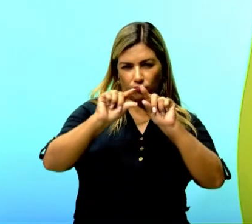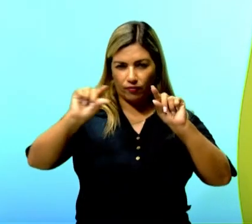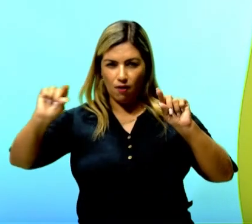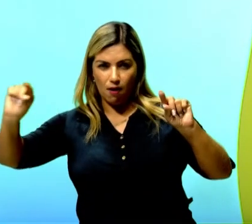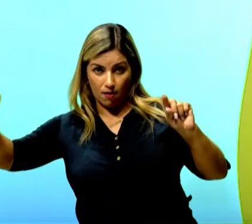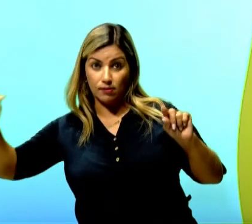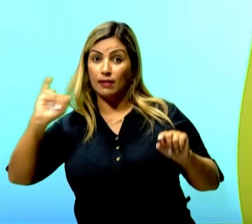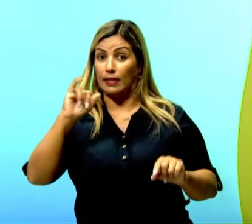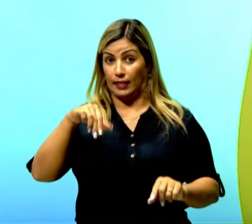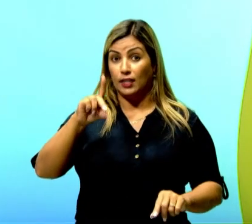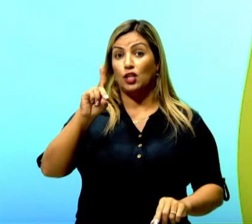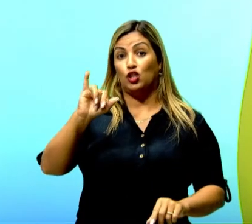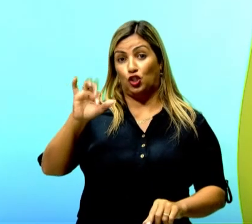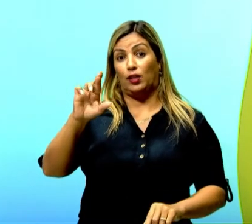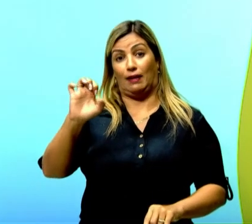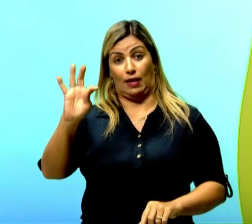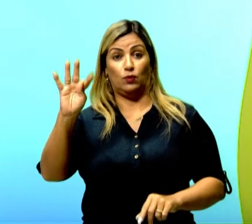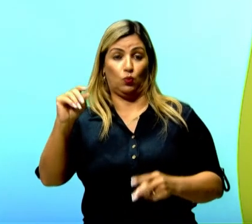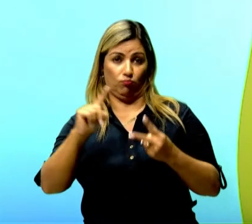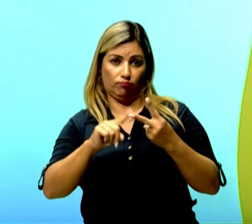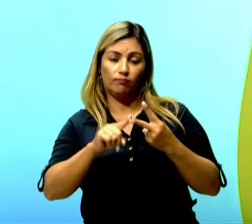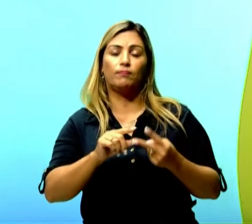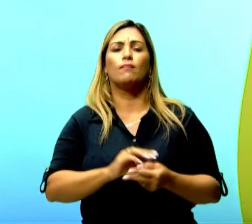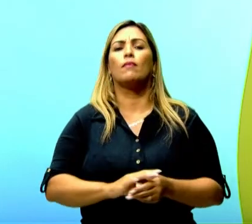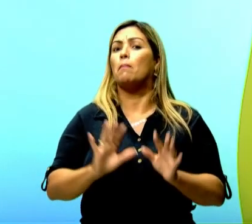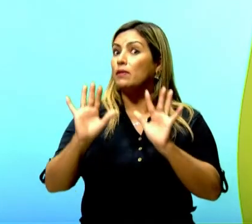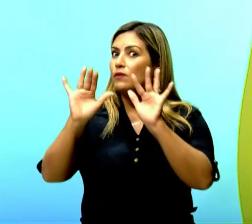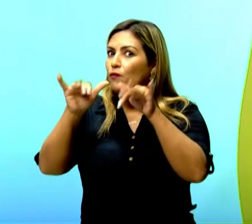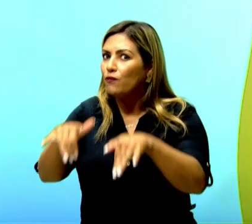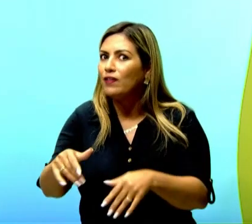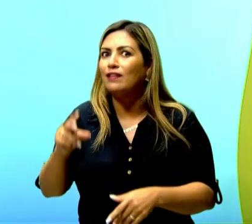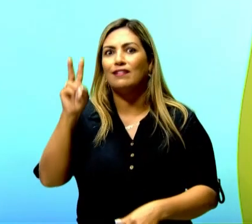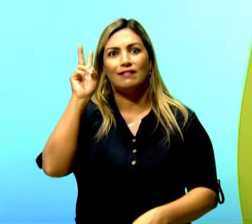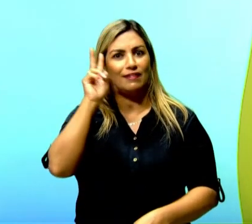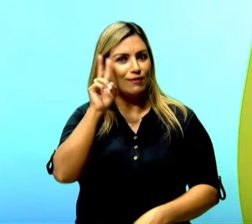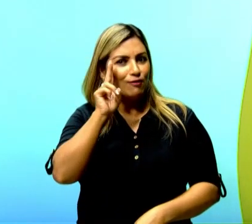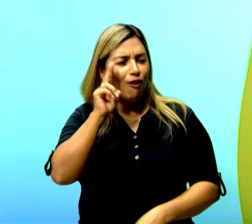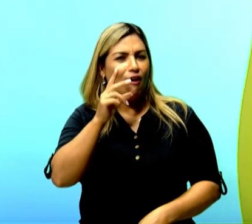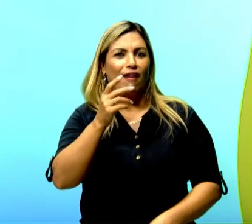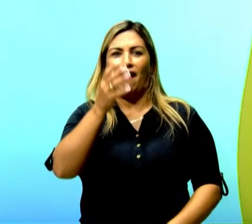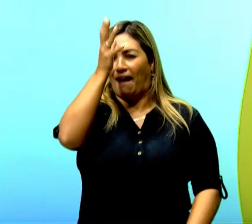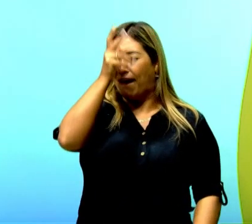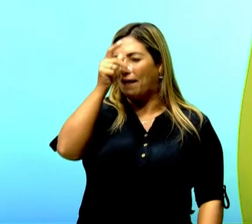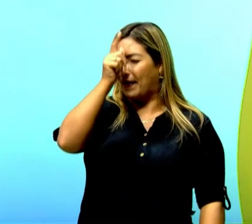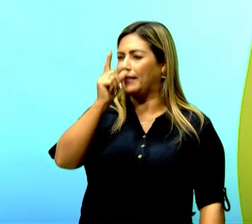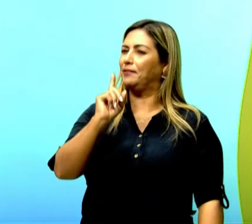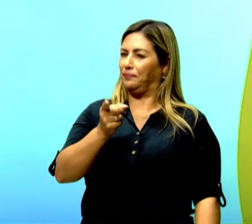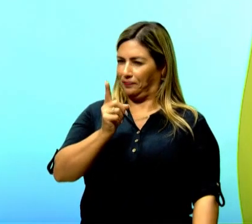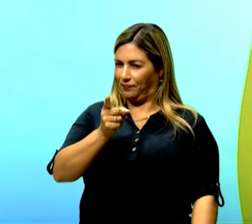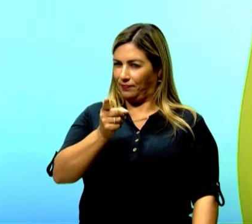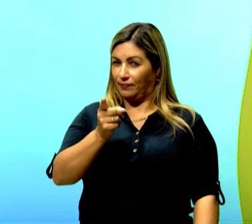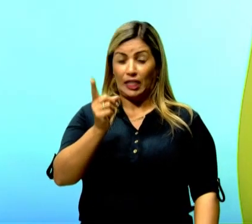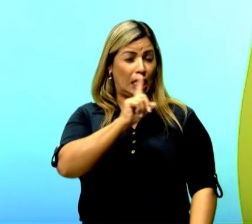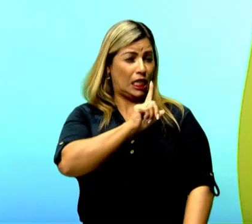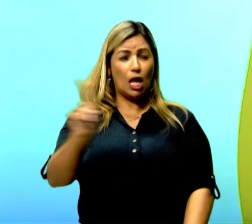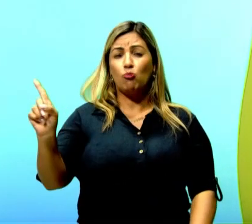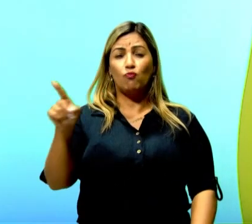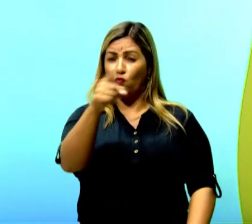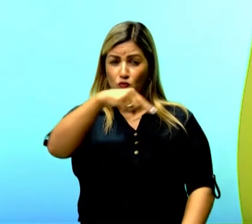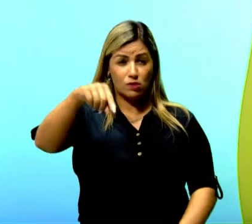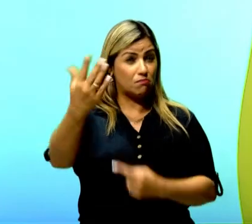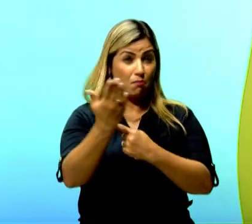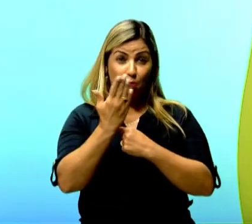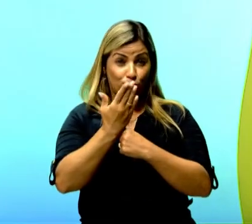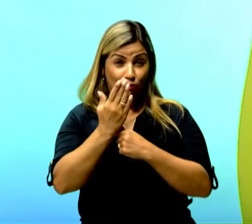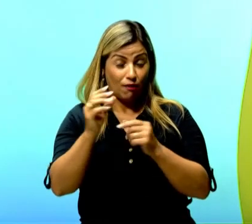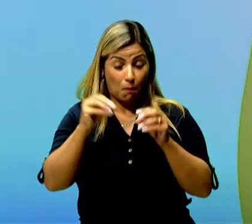indireto, tá? Mas no final dessa história, a galinha dá o troco nos colegas. E fala, não, dessa vez ninguém me ajudou